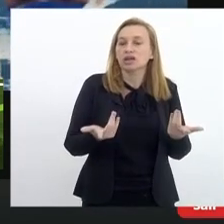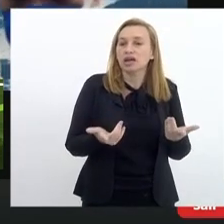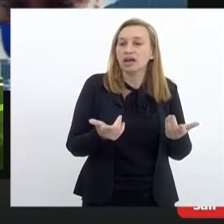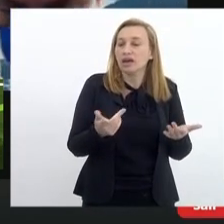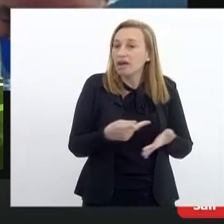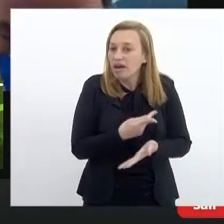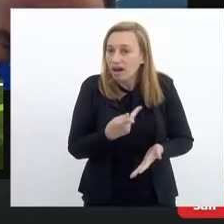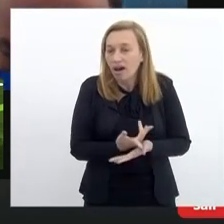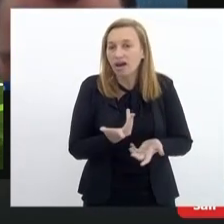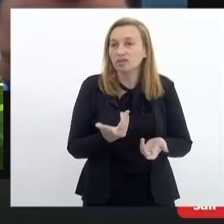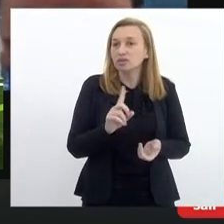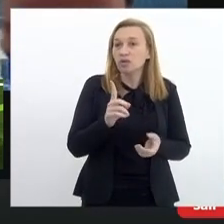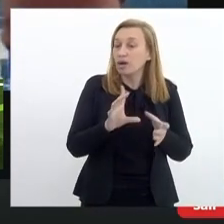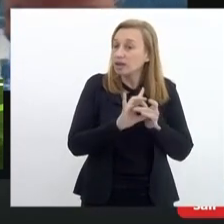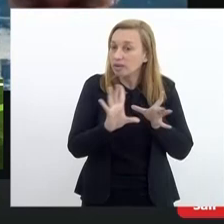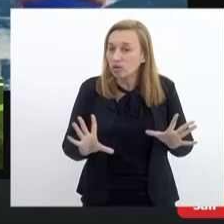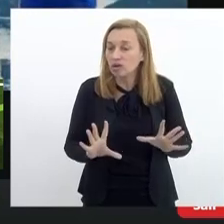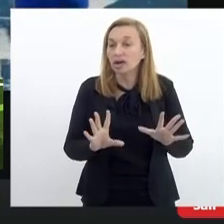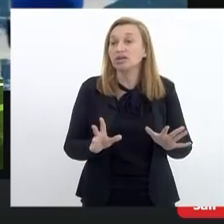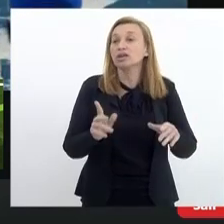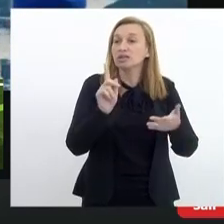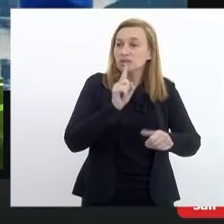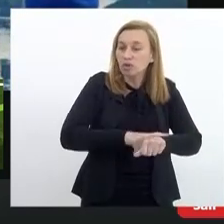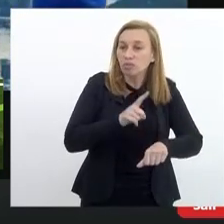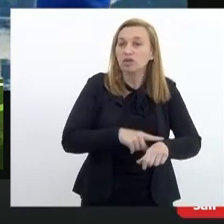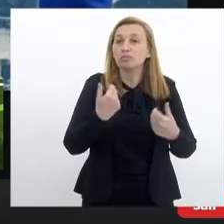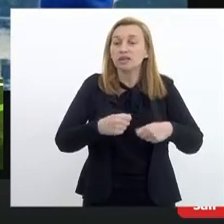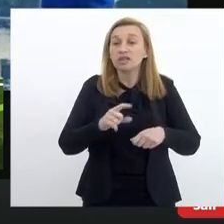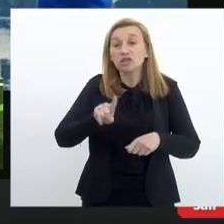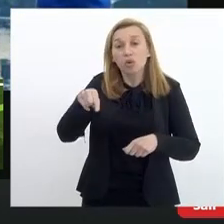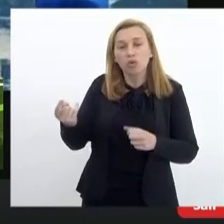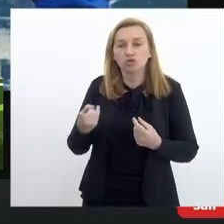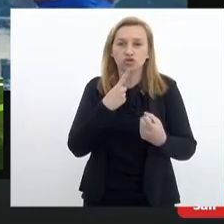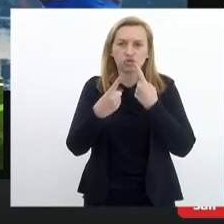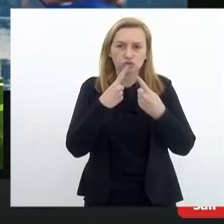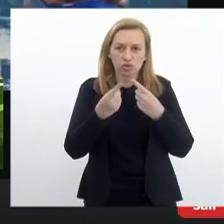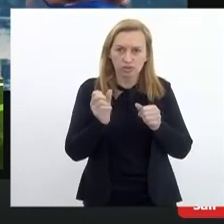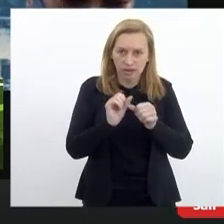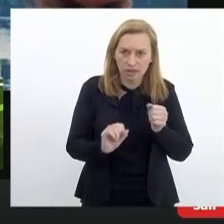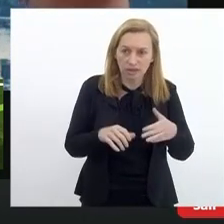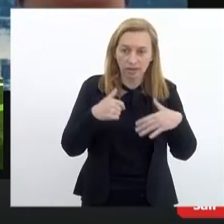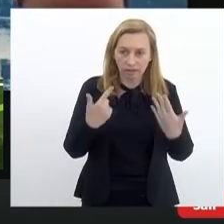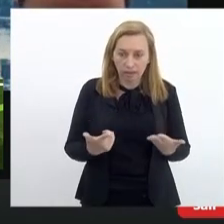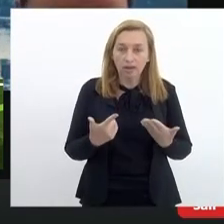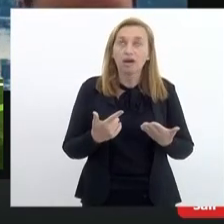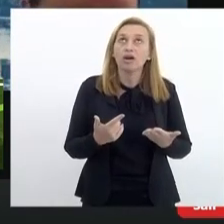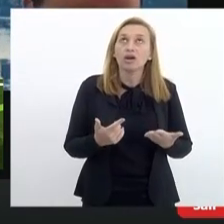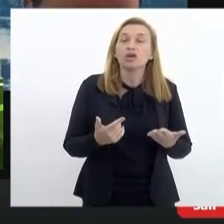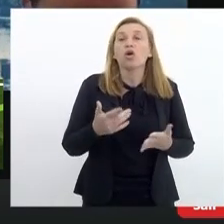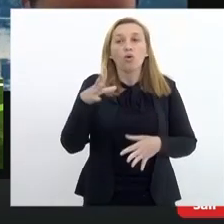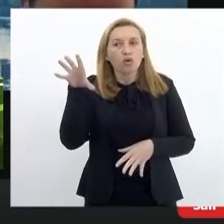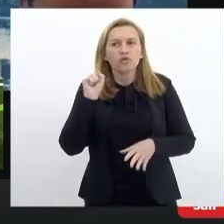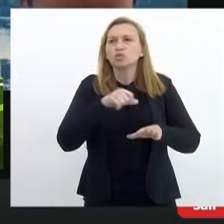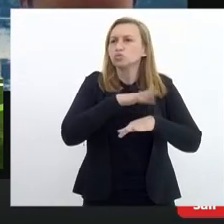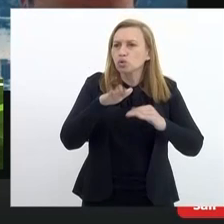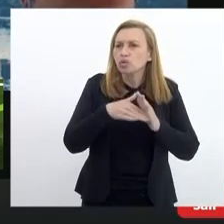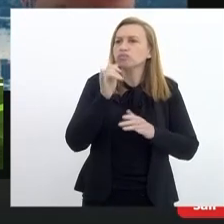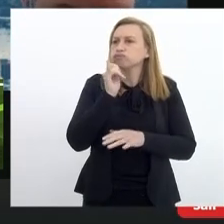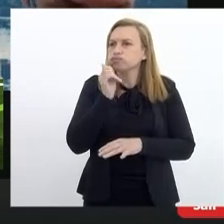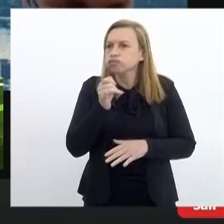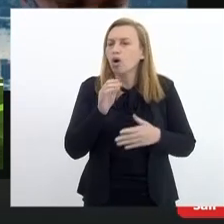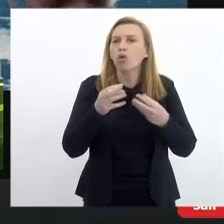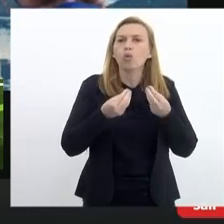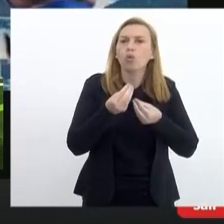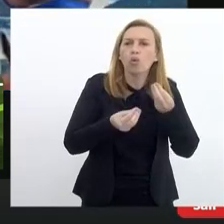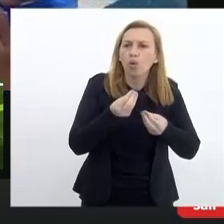antidemocrático né e tudo mais nesse momento a gente está precisando fazer outras discussões né a gente ouviu todos os relatos aí como é que vai